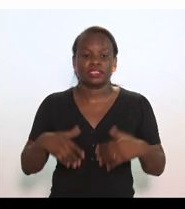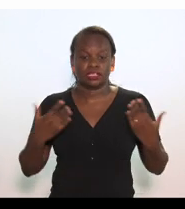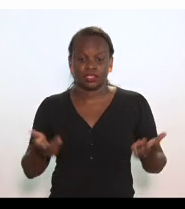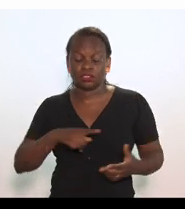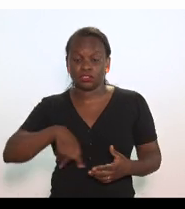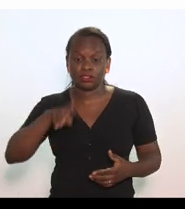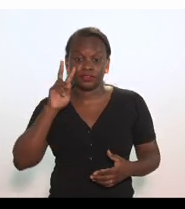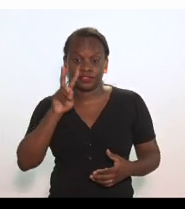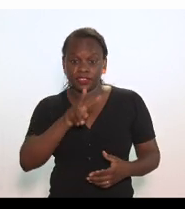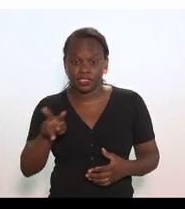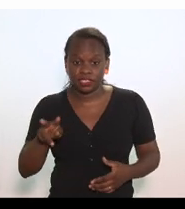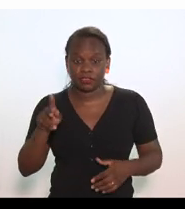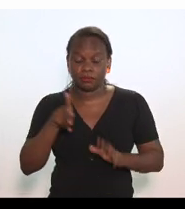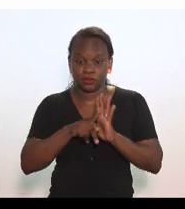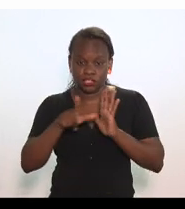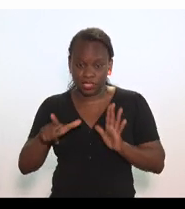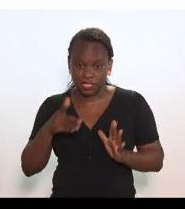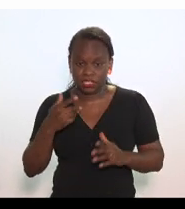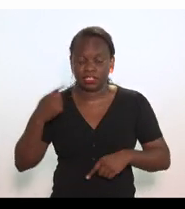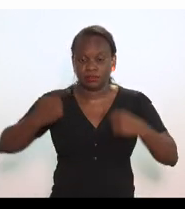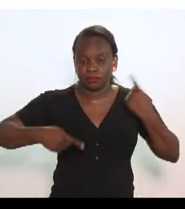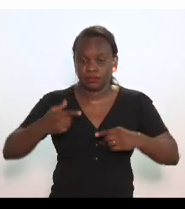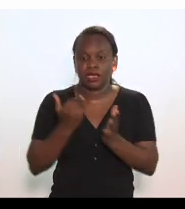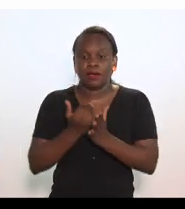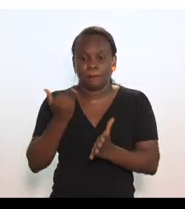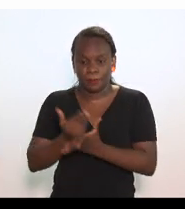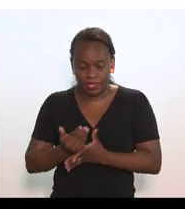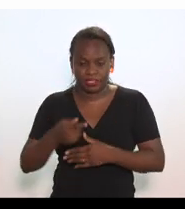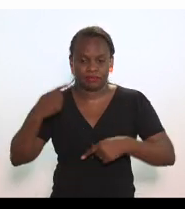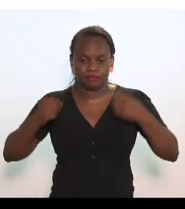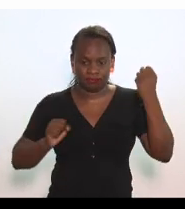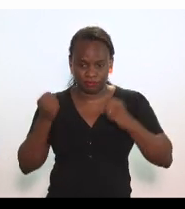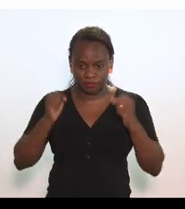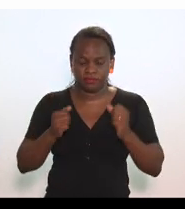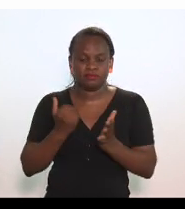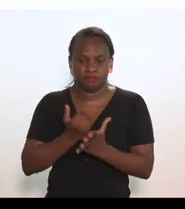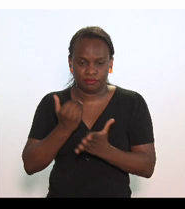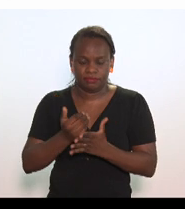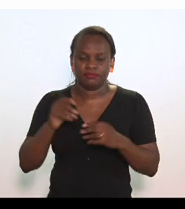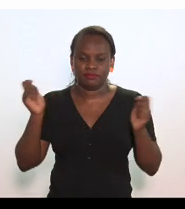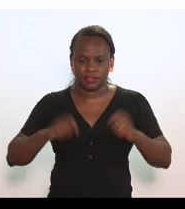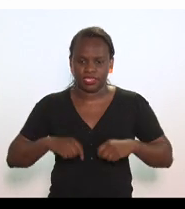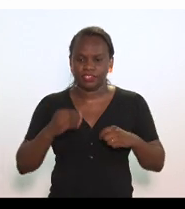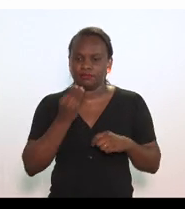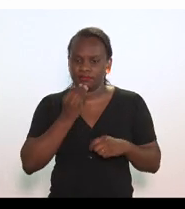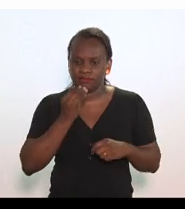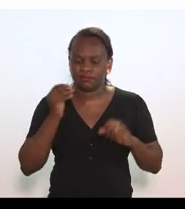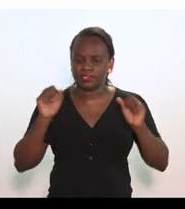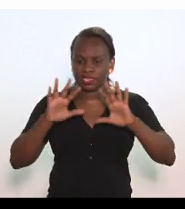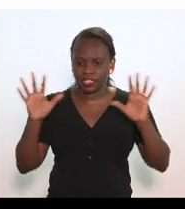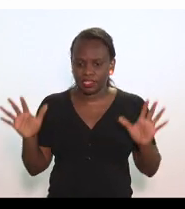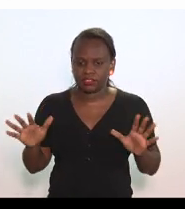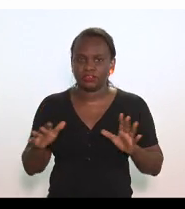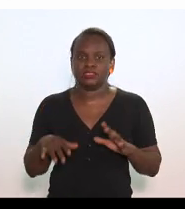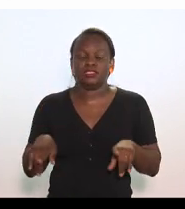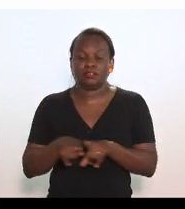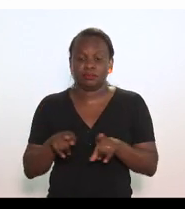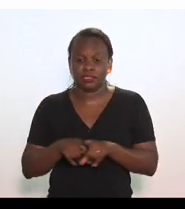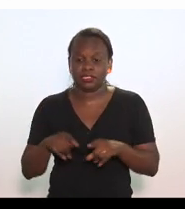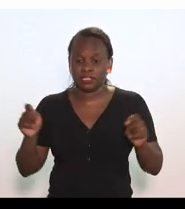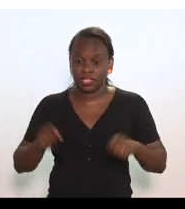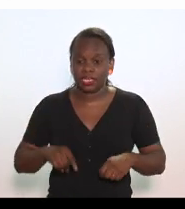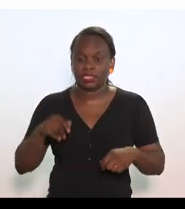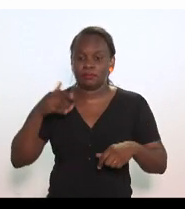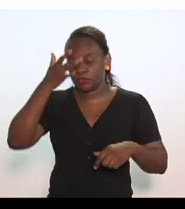nossa visão, o projeto de lei aumenta a competitividade da indústria de forma bem clara, possibilitando a